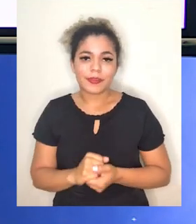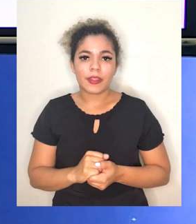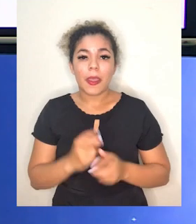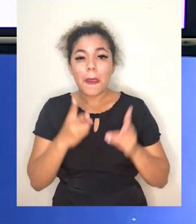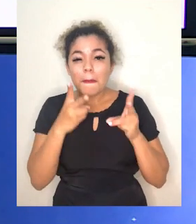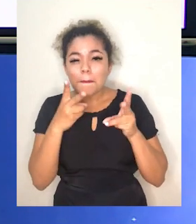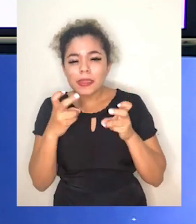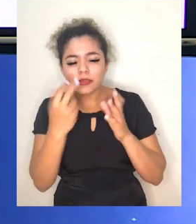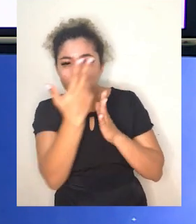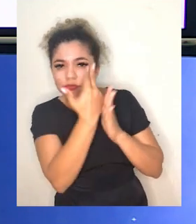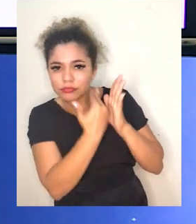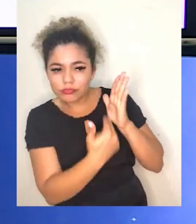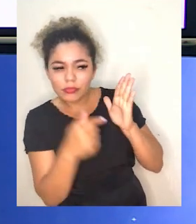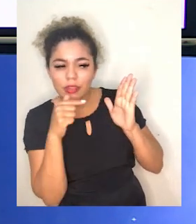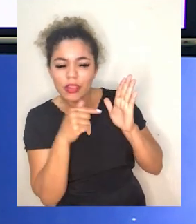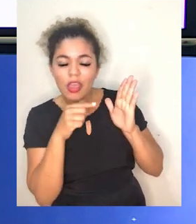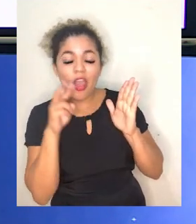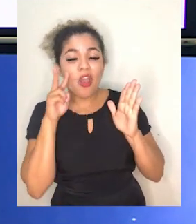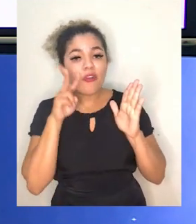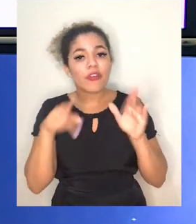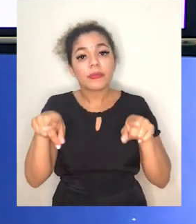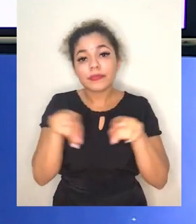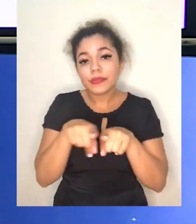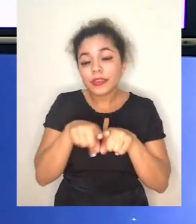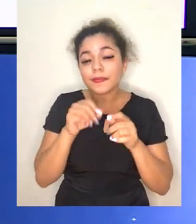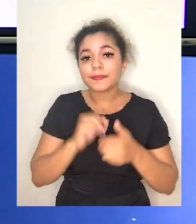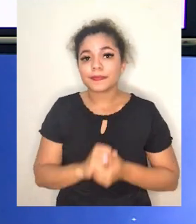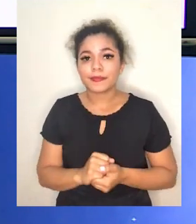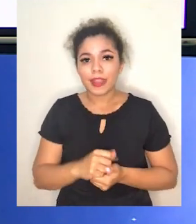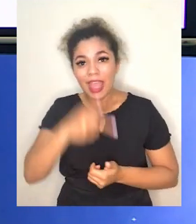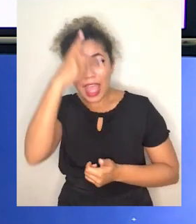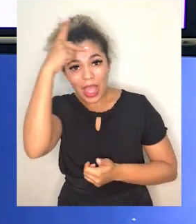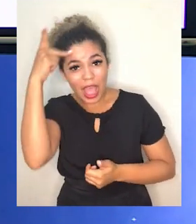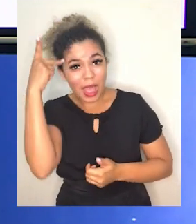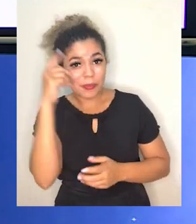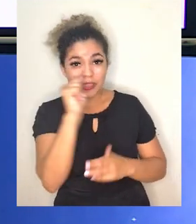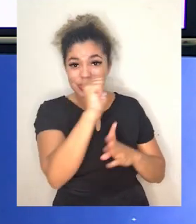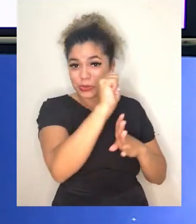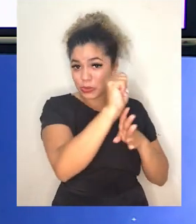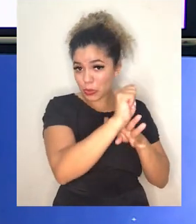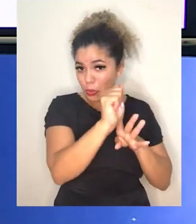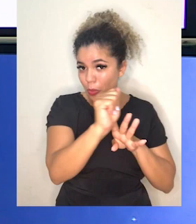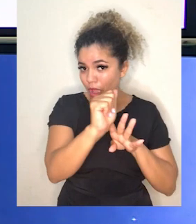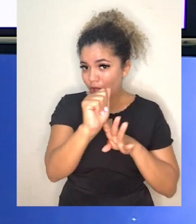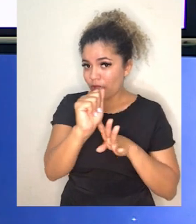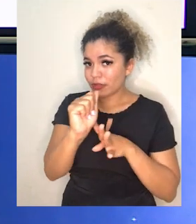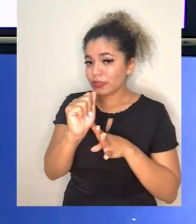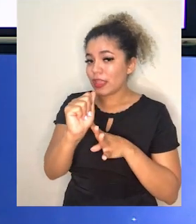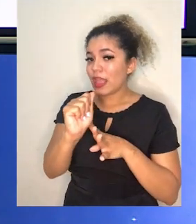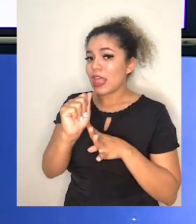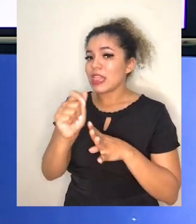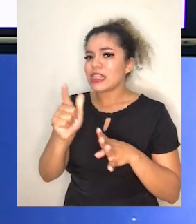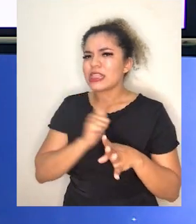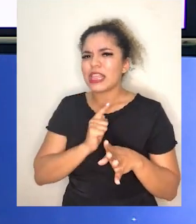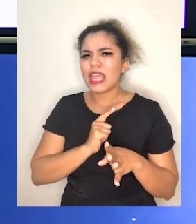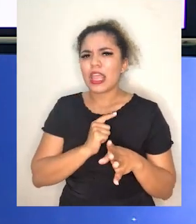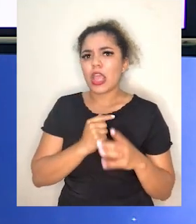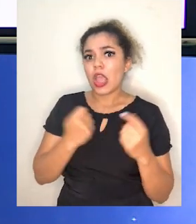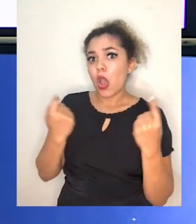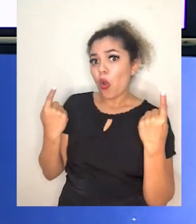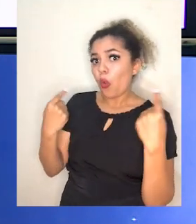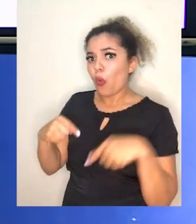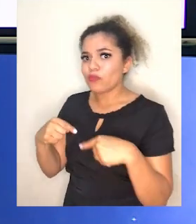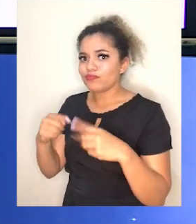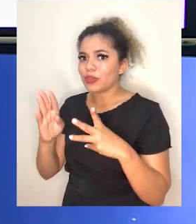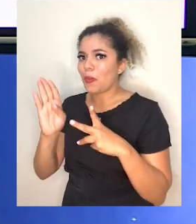Observando a imagem, nós vemos também que as pessoas do tipo A possuem anticorpos contra o B.